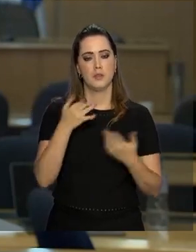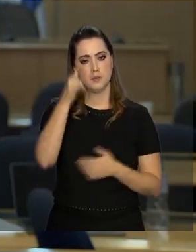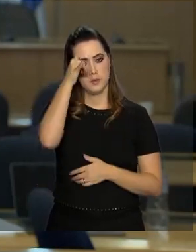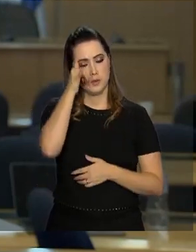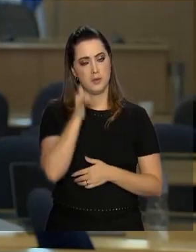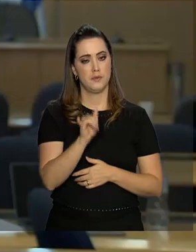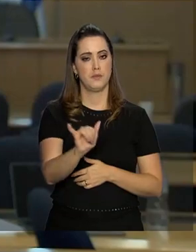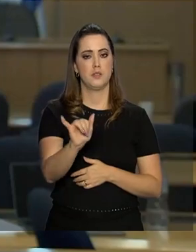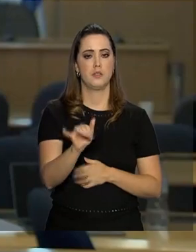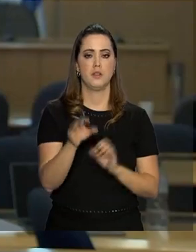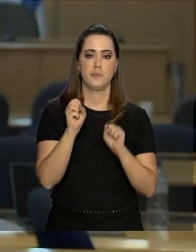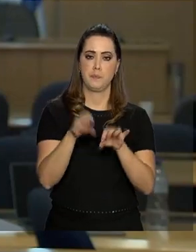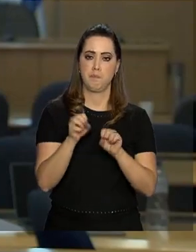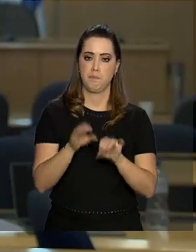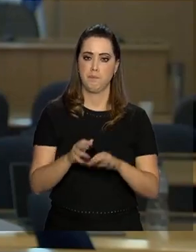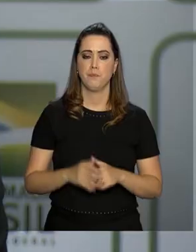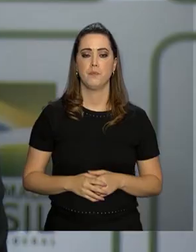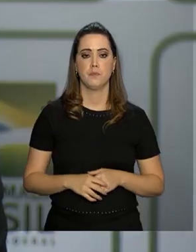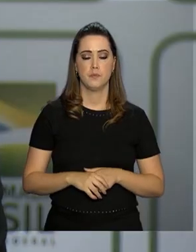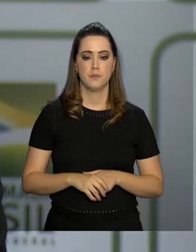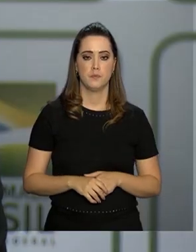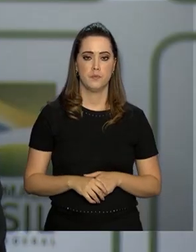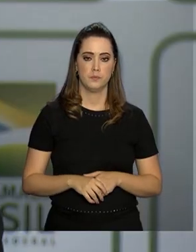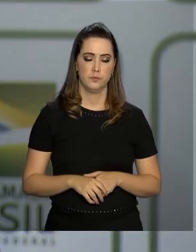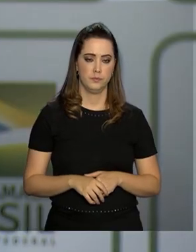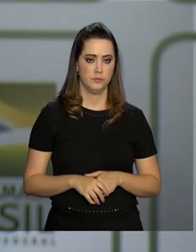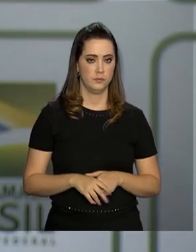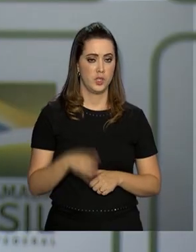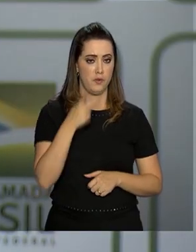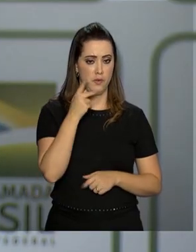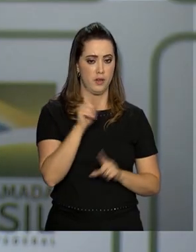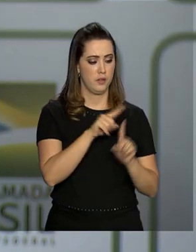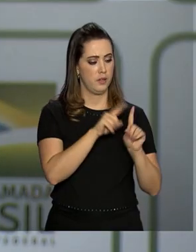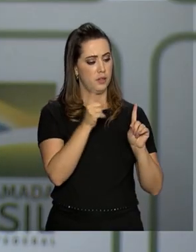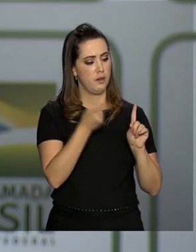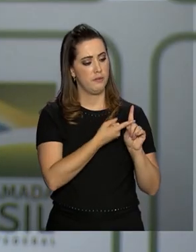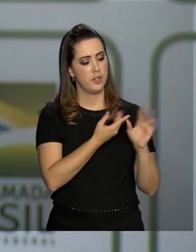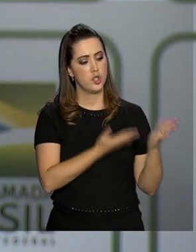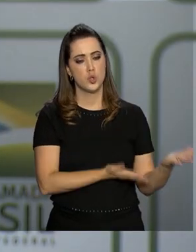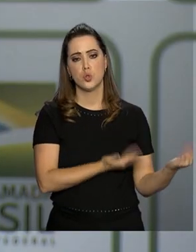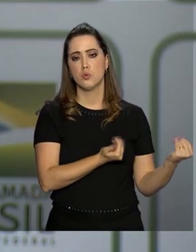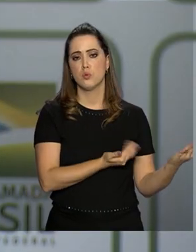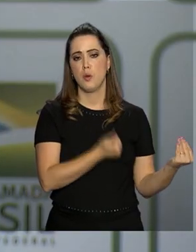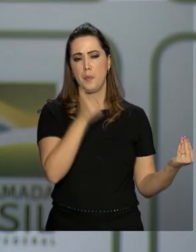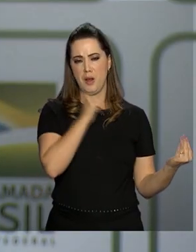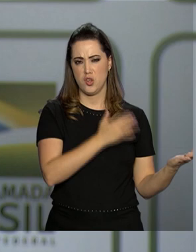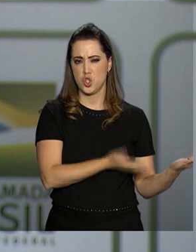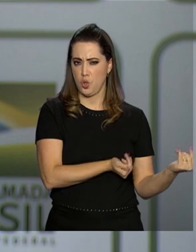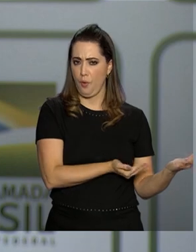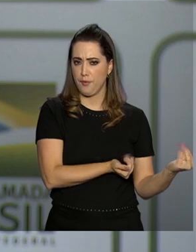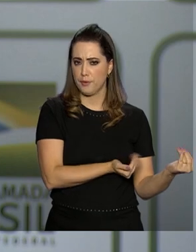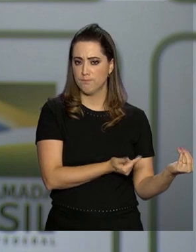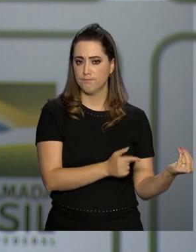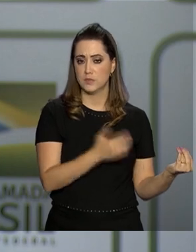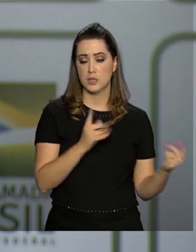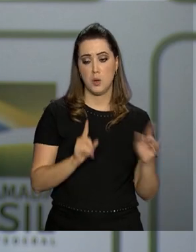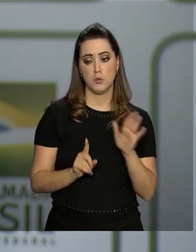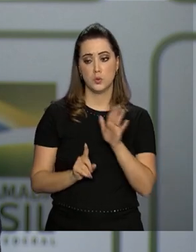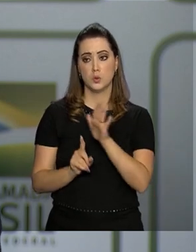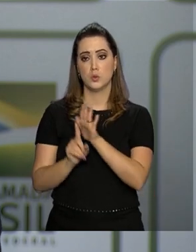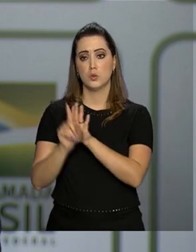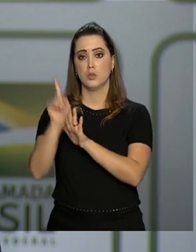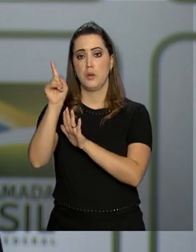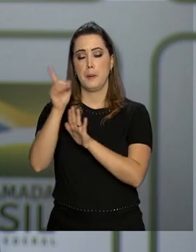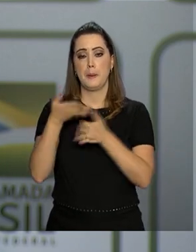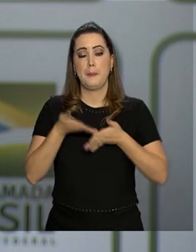preventivas e educativas. Quando eu falo que a gravidez na adolescência tem um índice maior